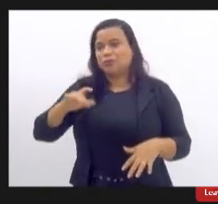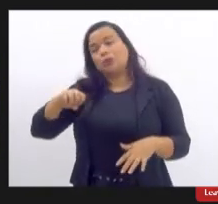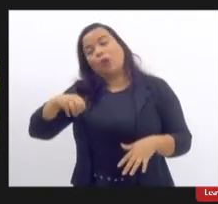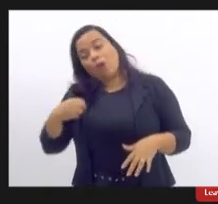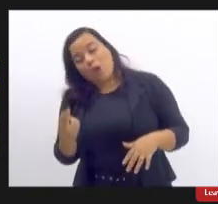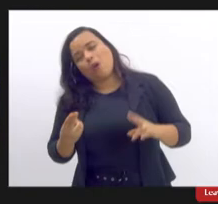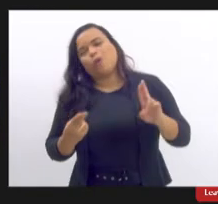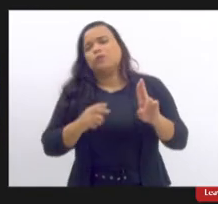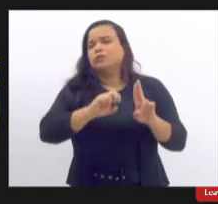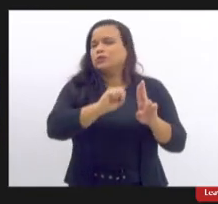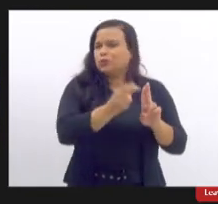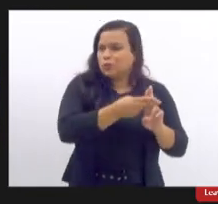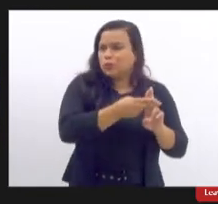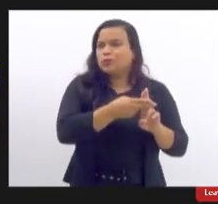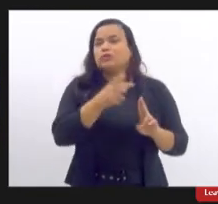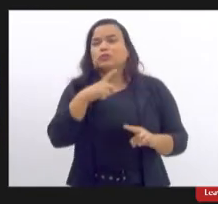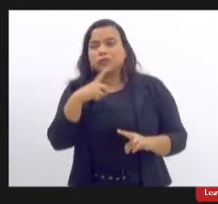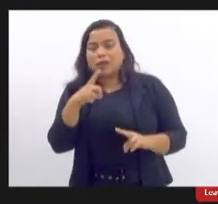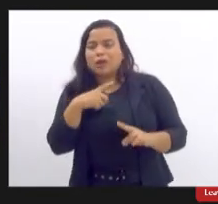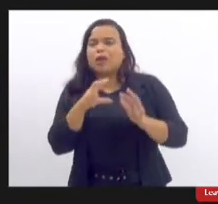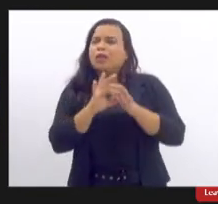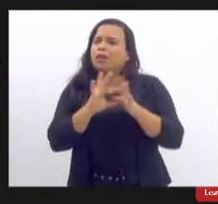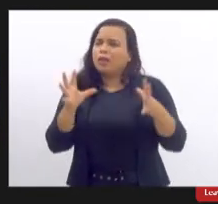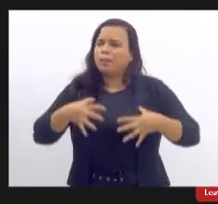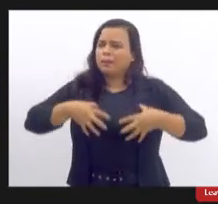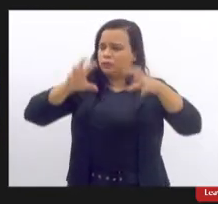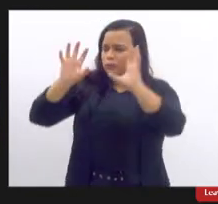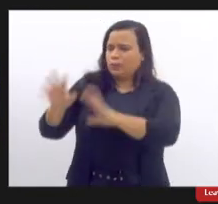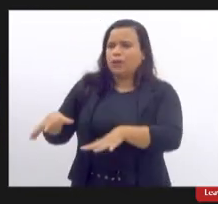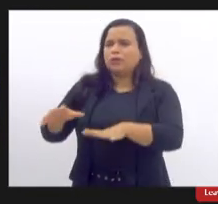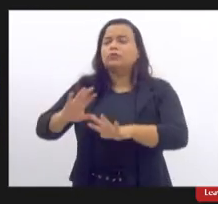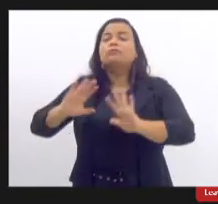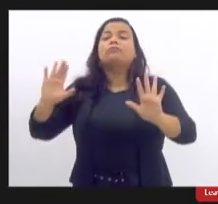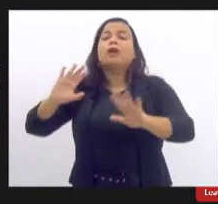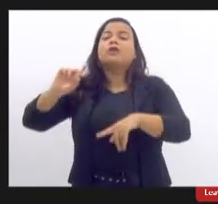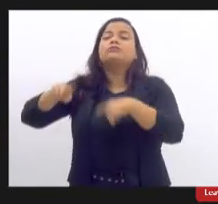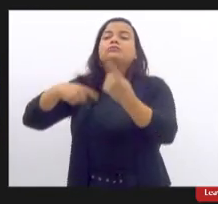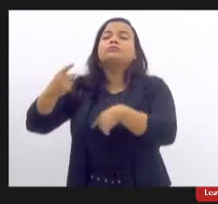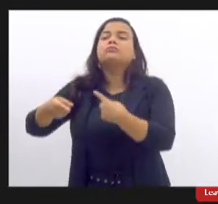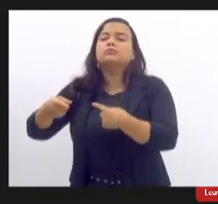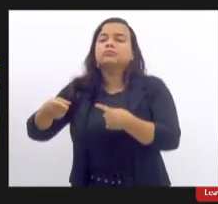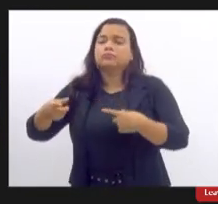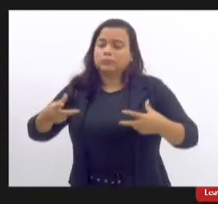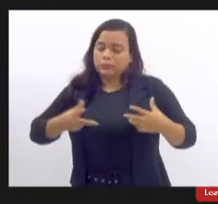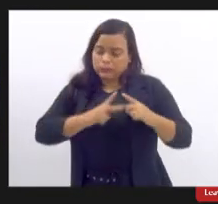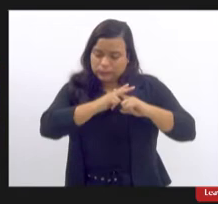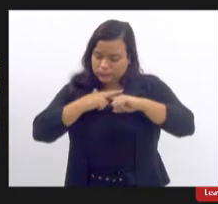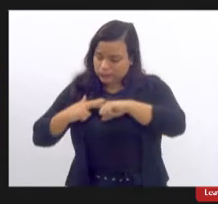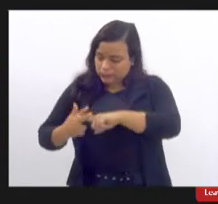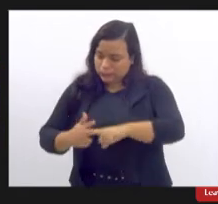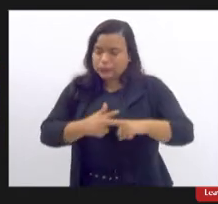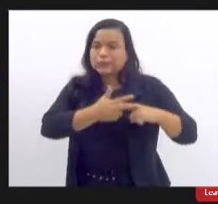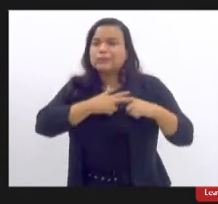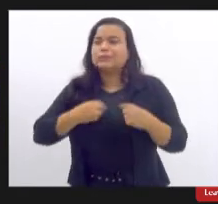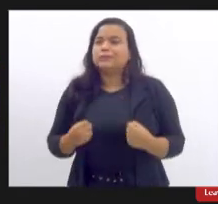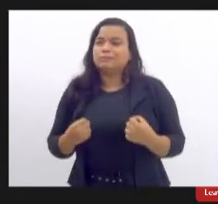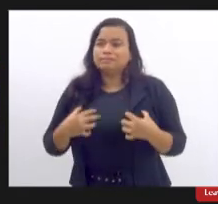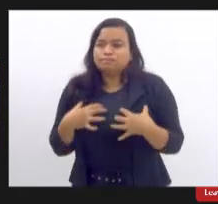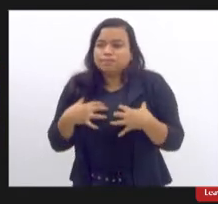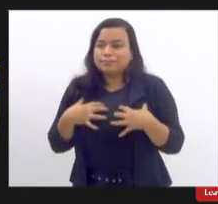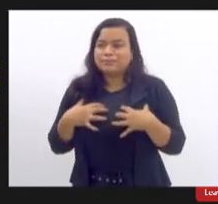você acaba sendo liberado o esplante mas muitas vezes você não libera a reconstrução dessa mama também